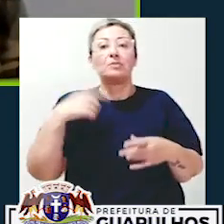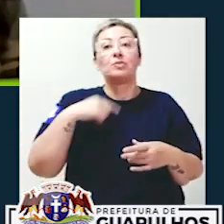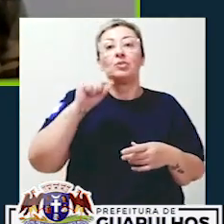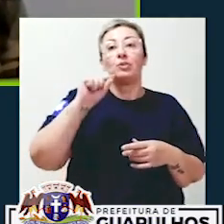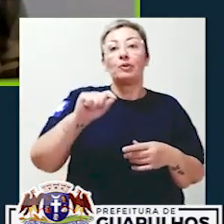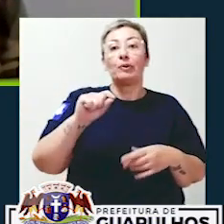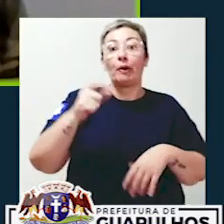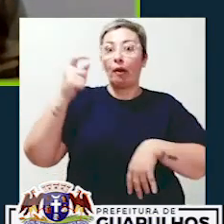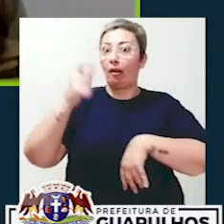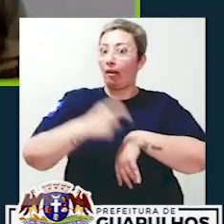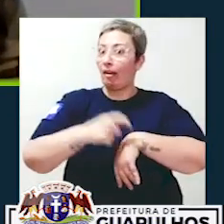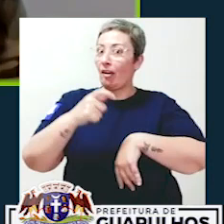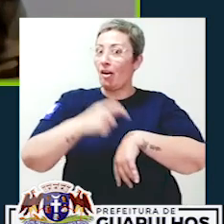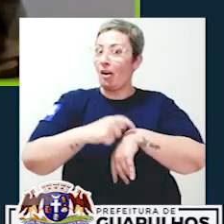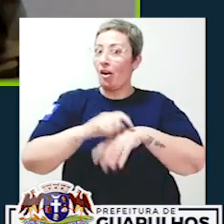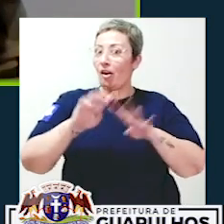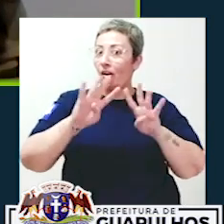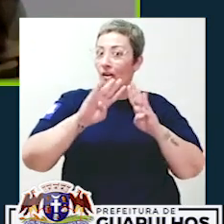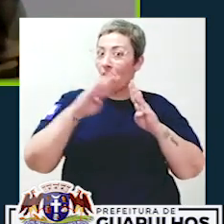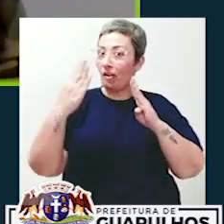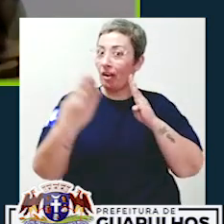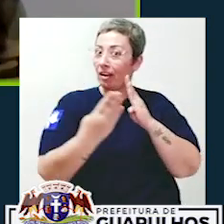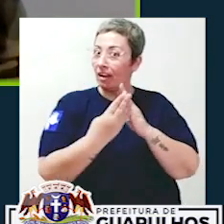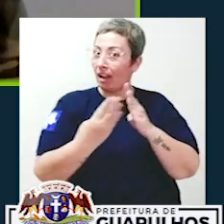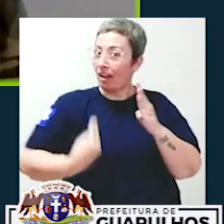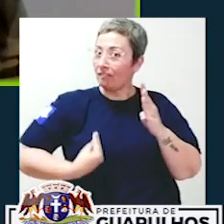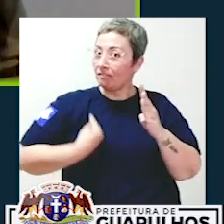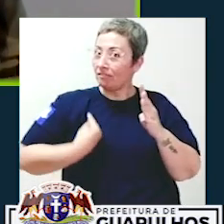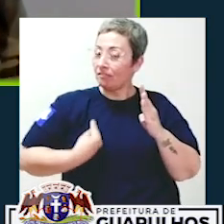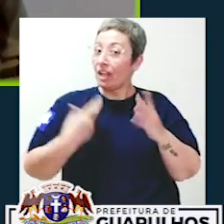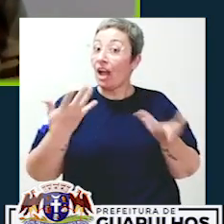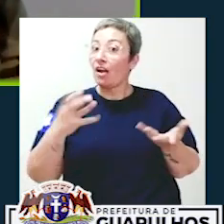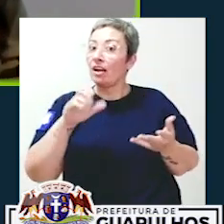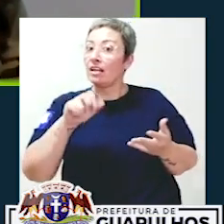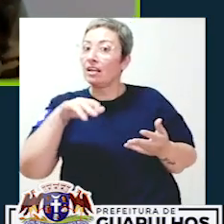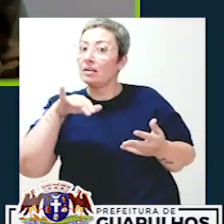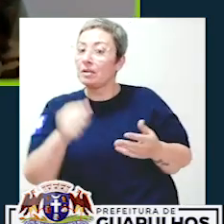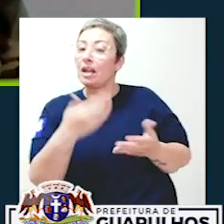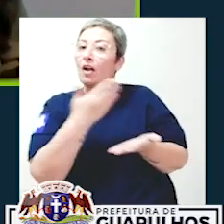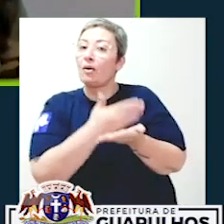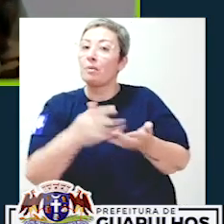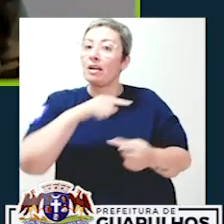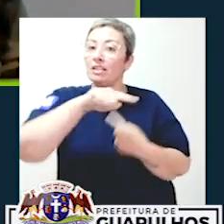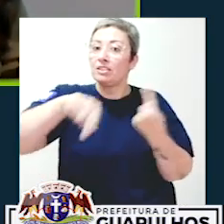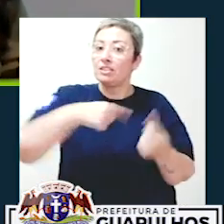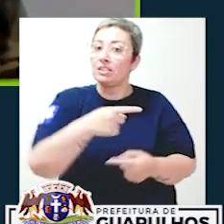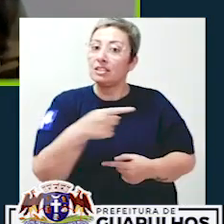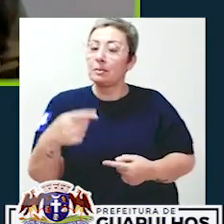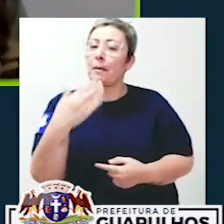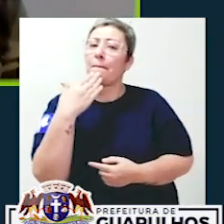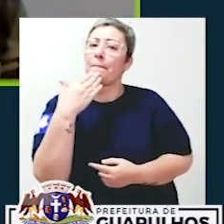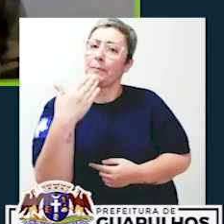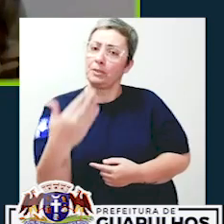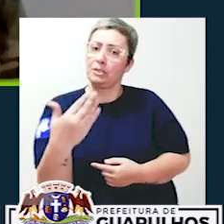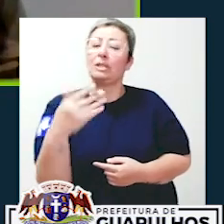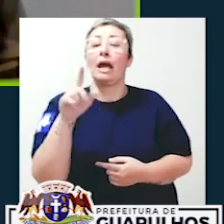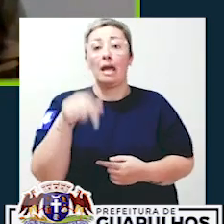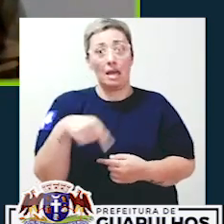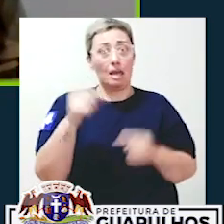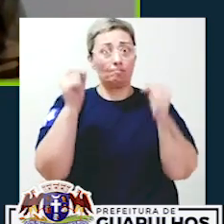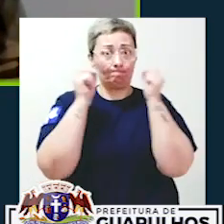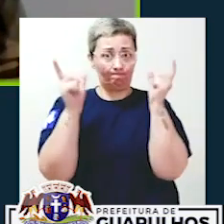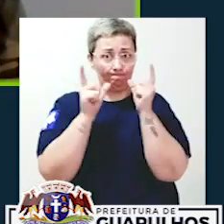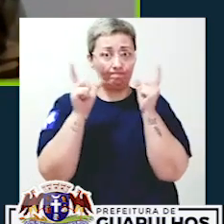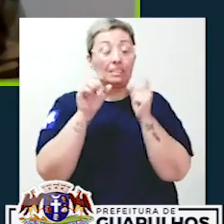Dessa vez com o modo quarentena ativado. E Camila, a gente começa esse Giro da Semana com um pedido que